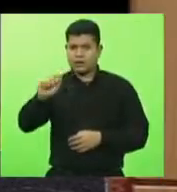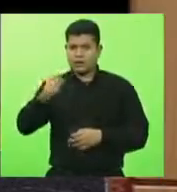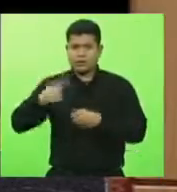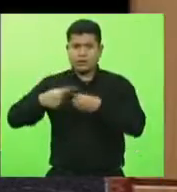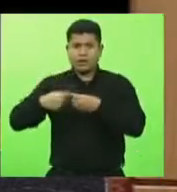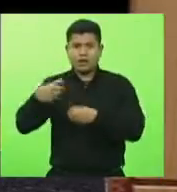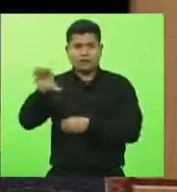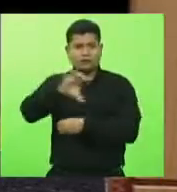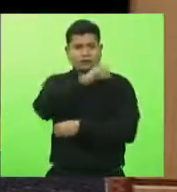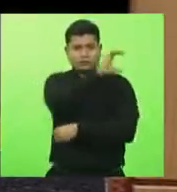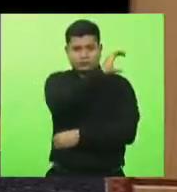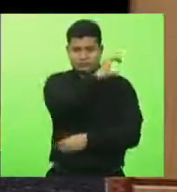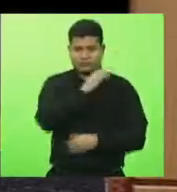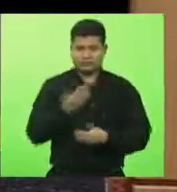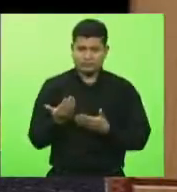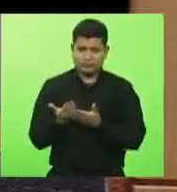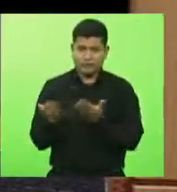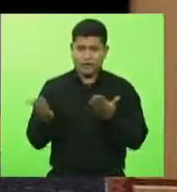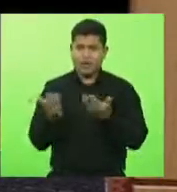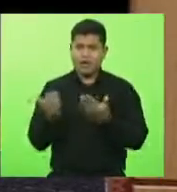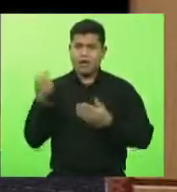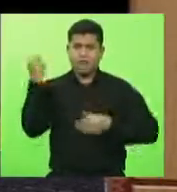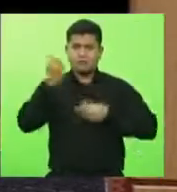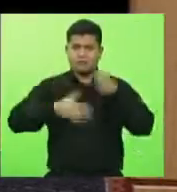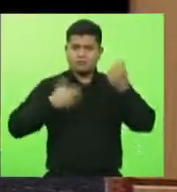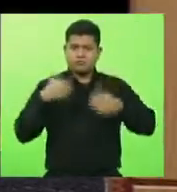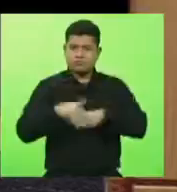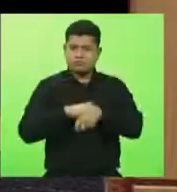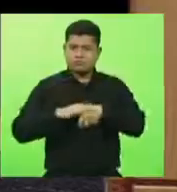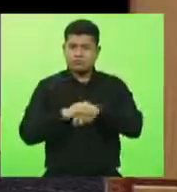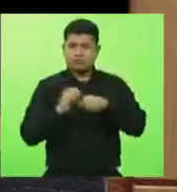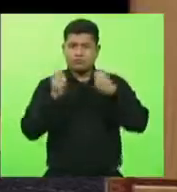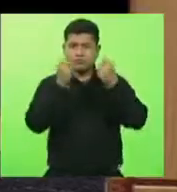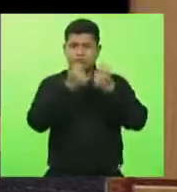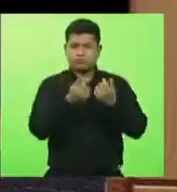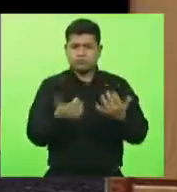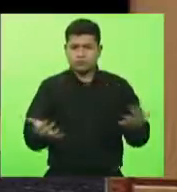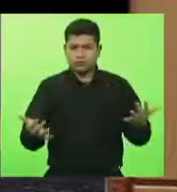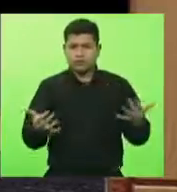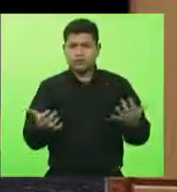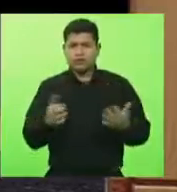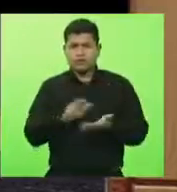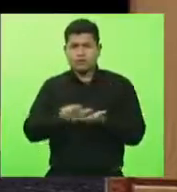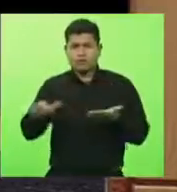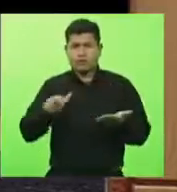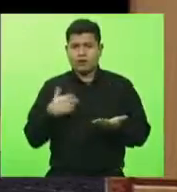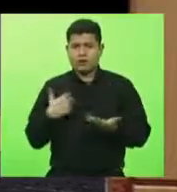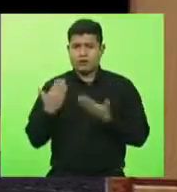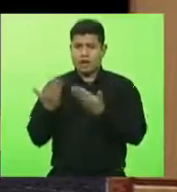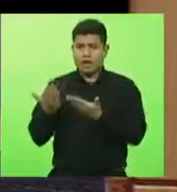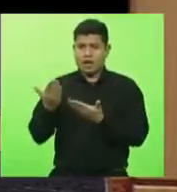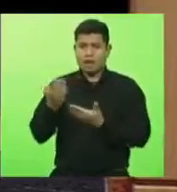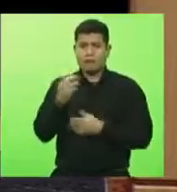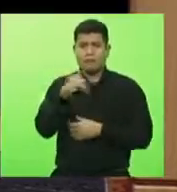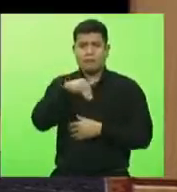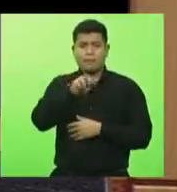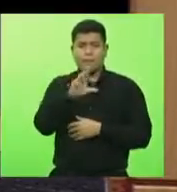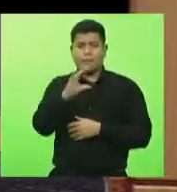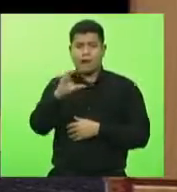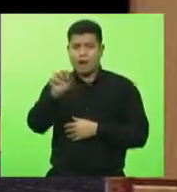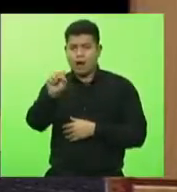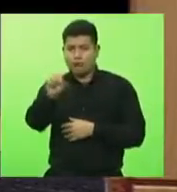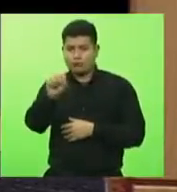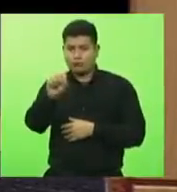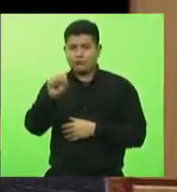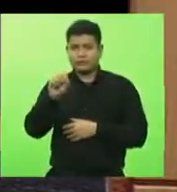muito clara, muito eficiente do Marcos Reus de Itajaí, ele que tem empresas de importação em